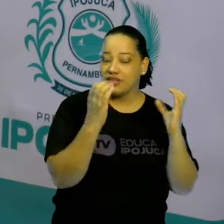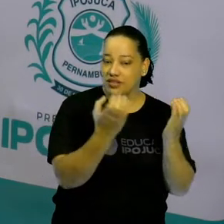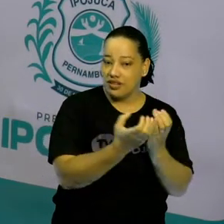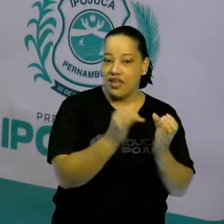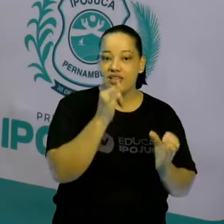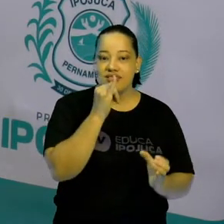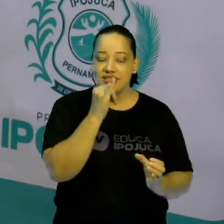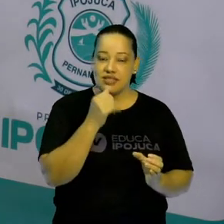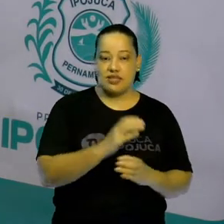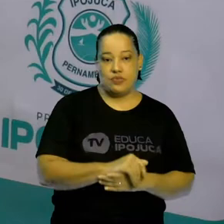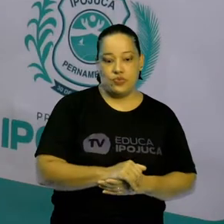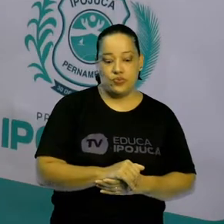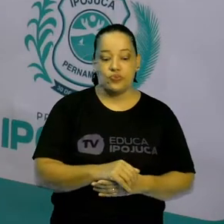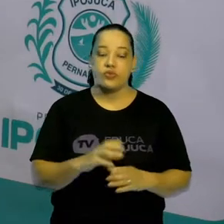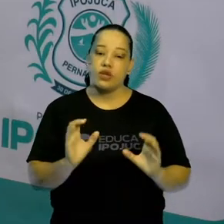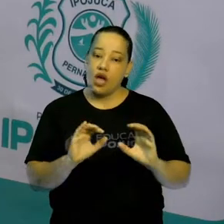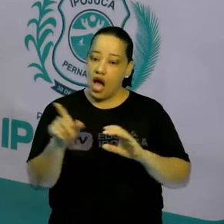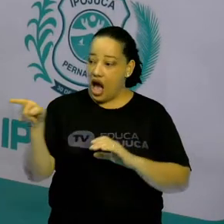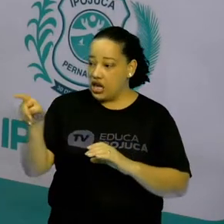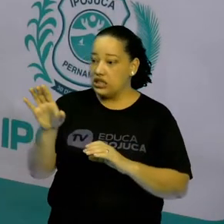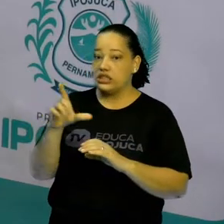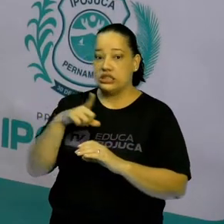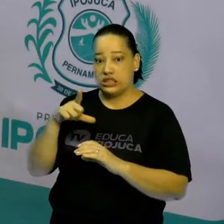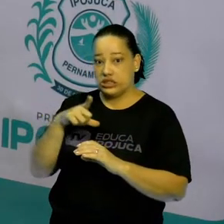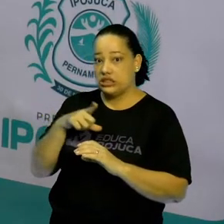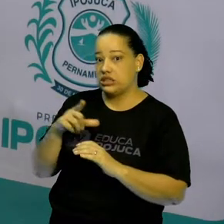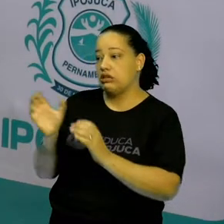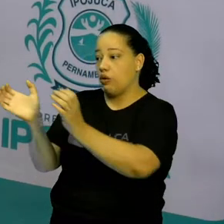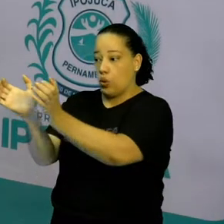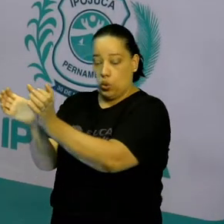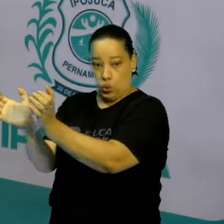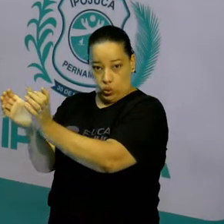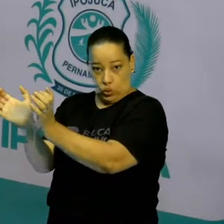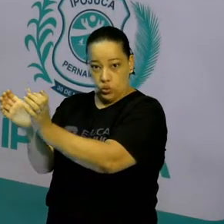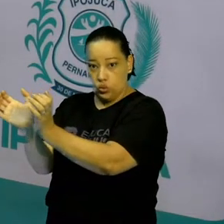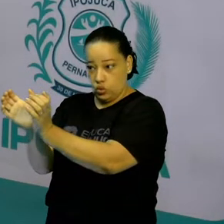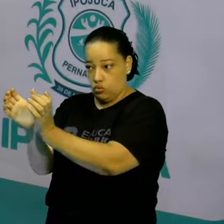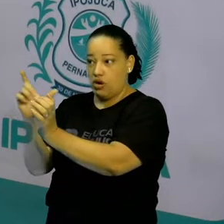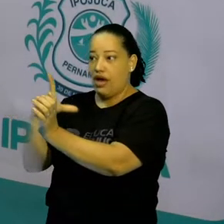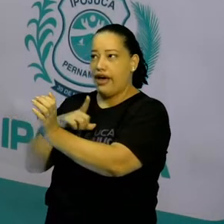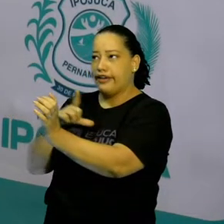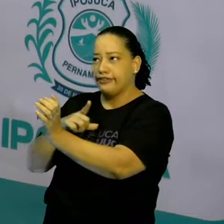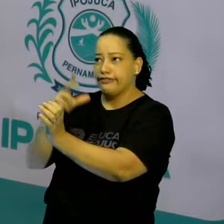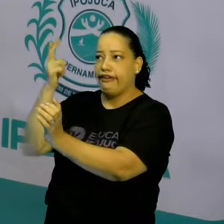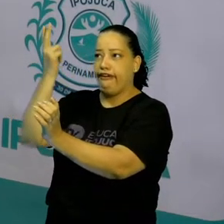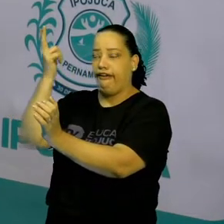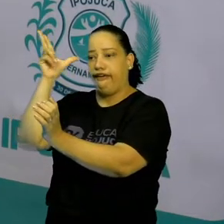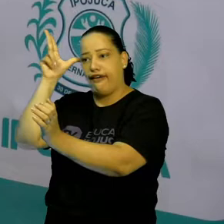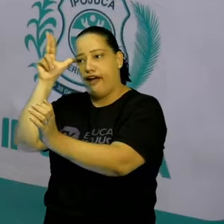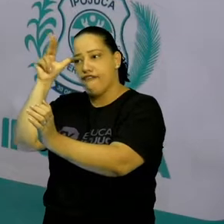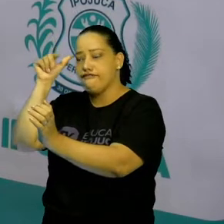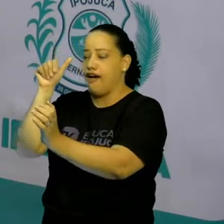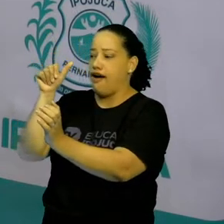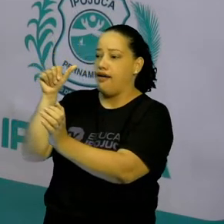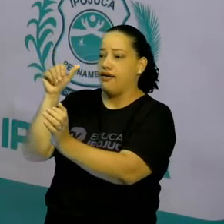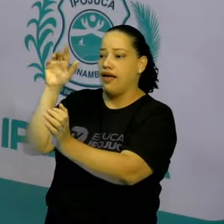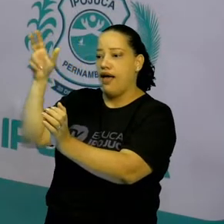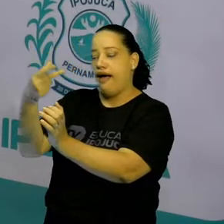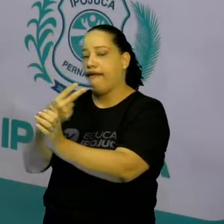Por exemplo, se nesse mesmo curral ali que eu vi o boi e as vacas tiver cavalo, tiver bode,